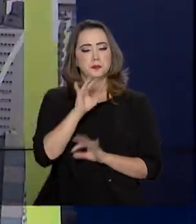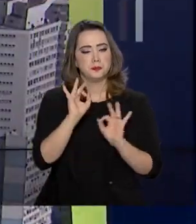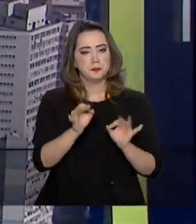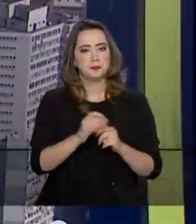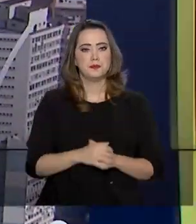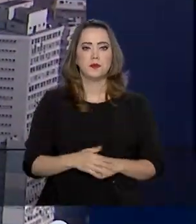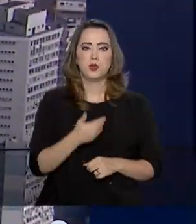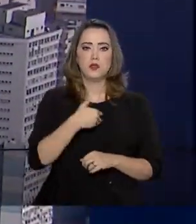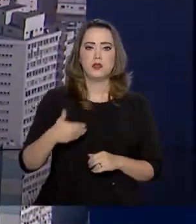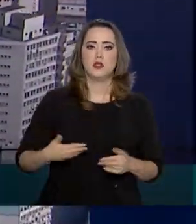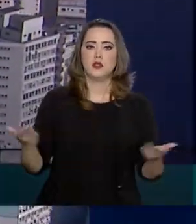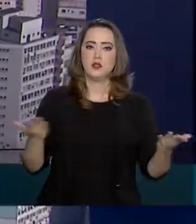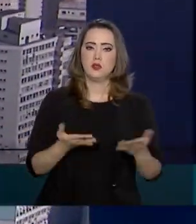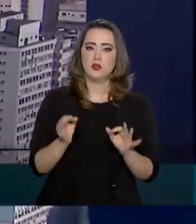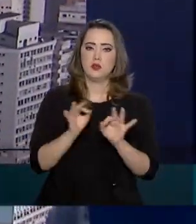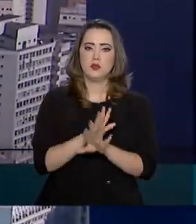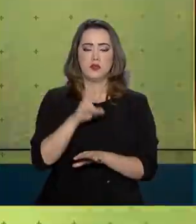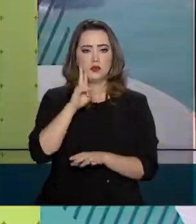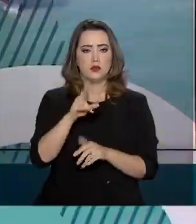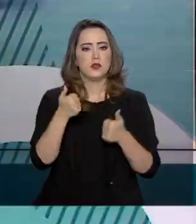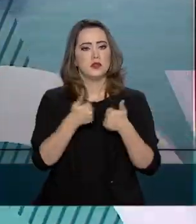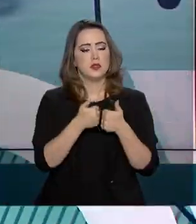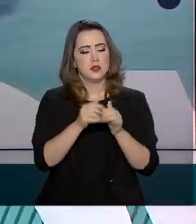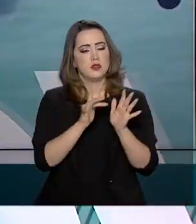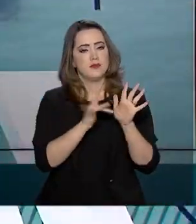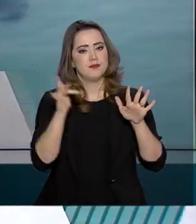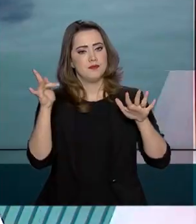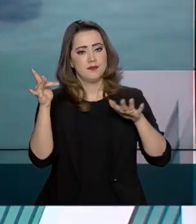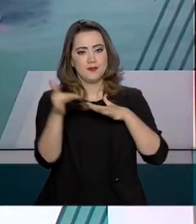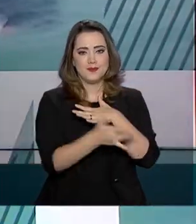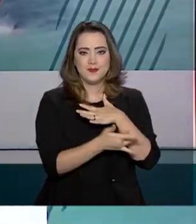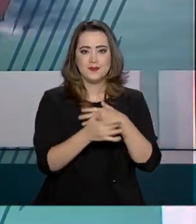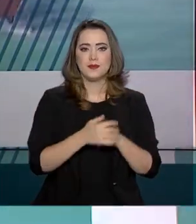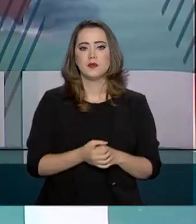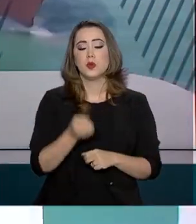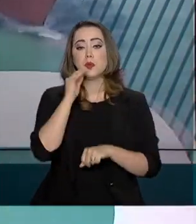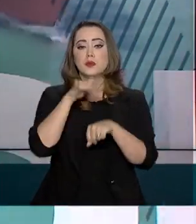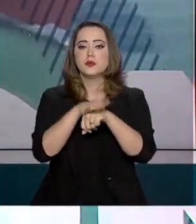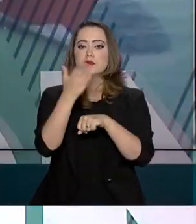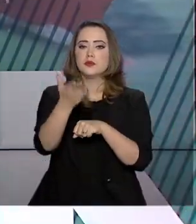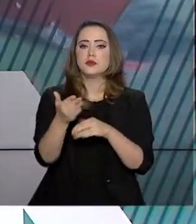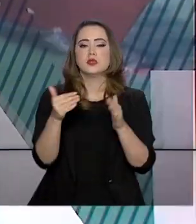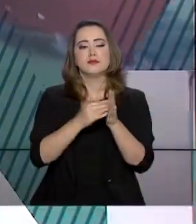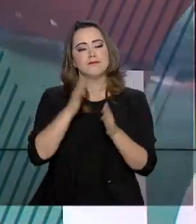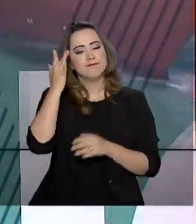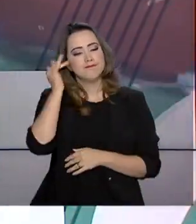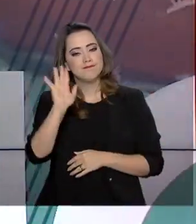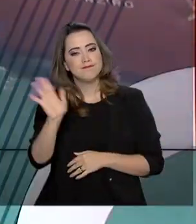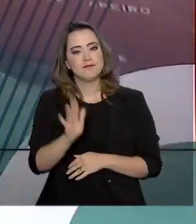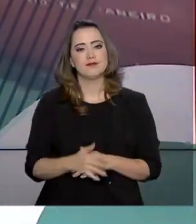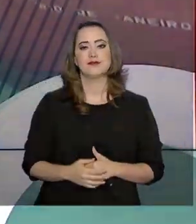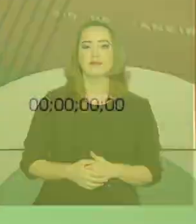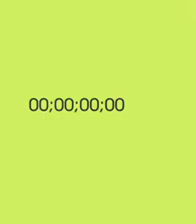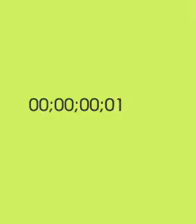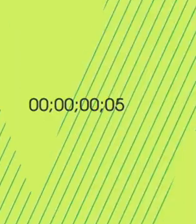agora fica por aqui. Continue nos acompanhando também pelas redes sociais. Uma boa noite para você e até amanhã.